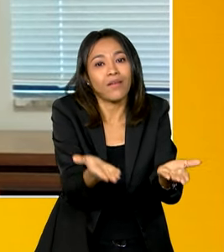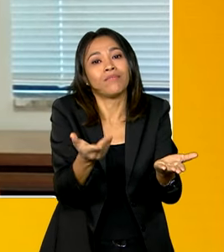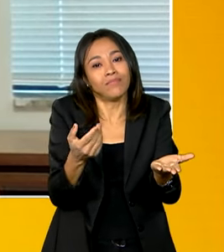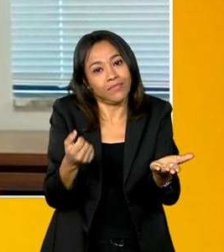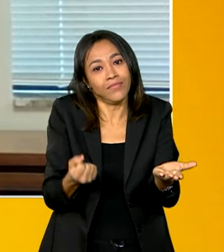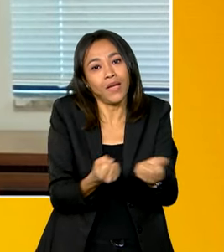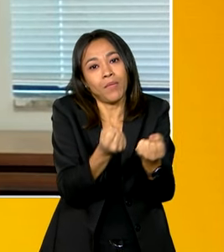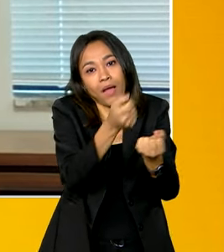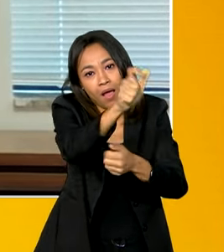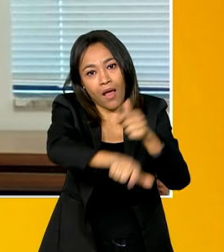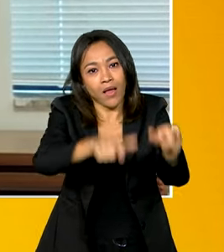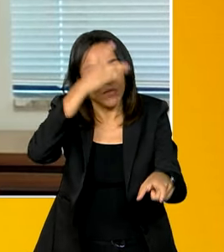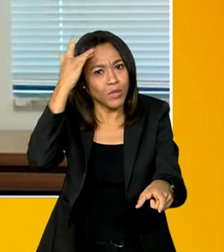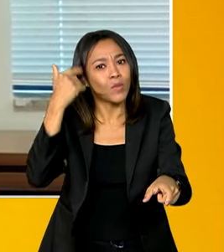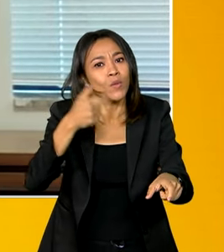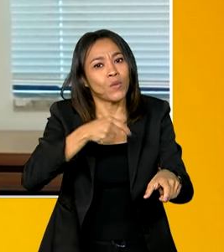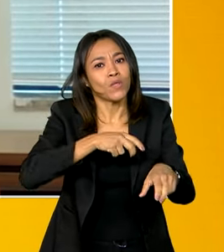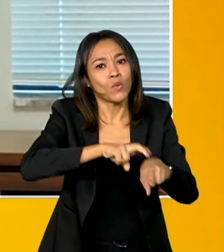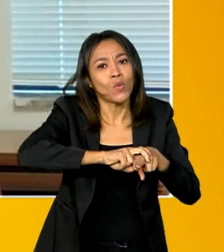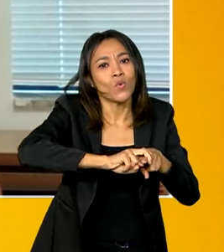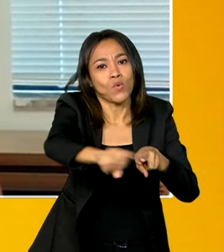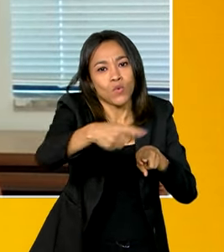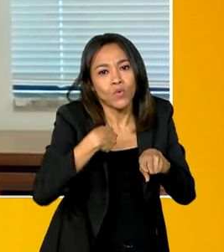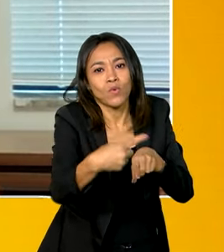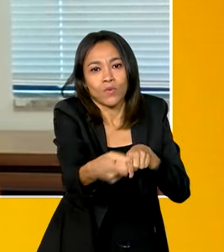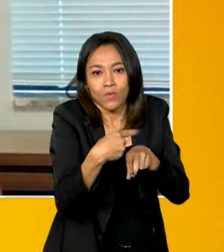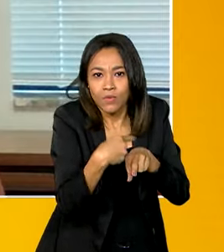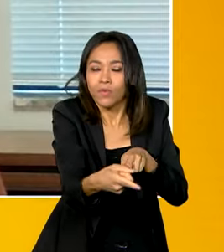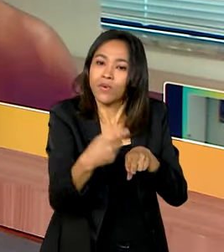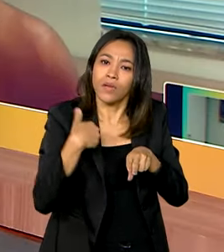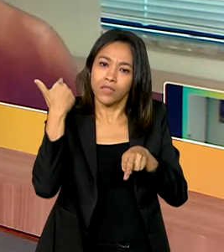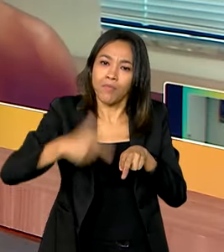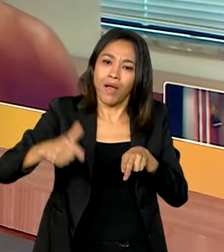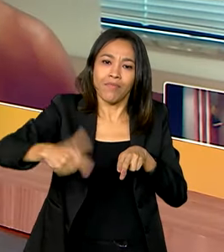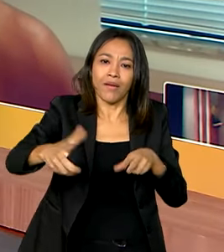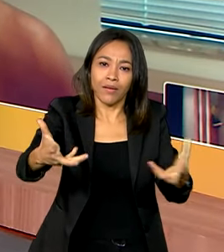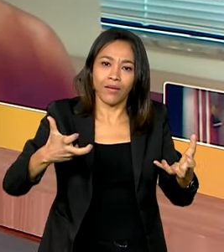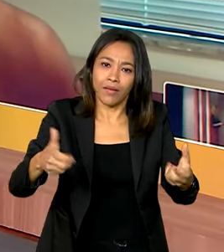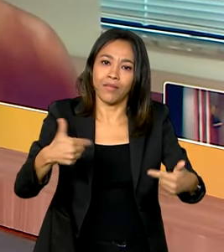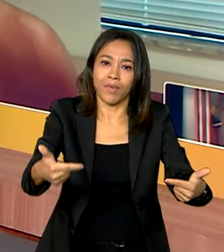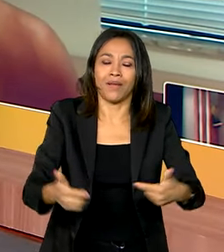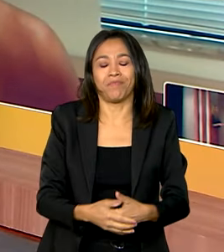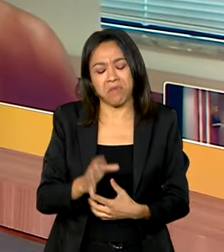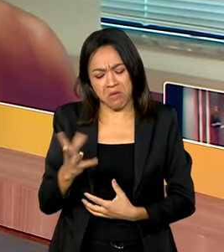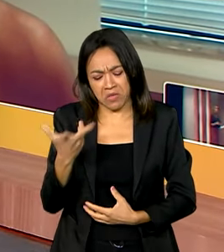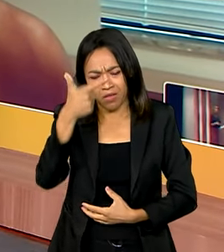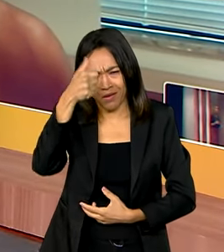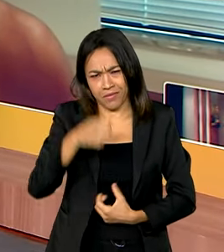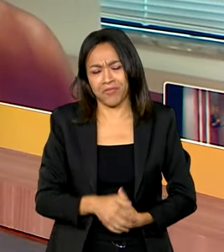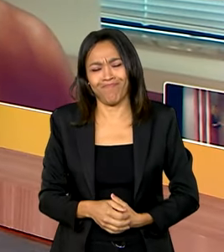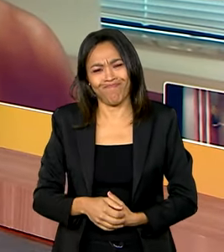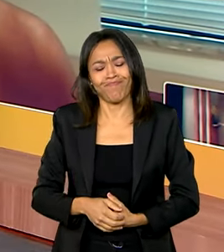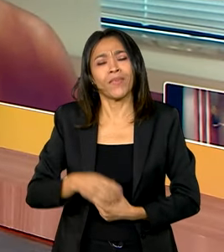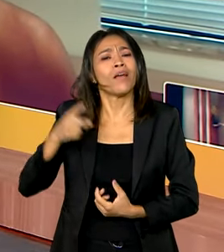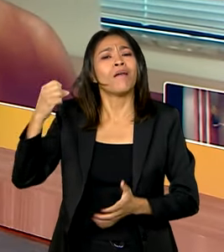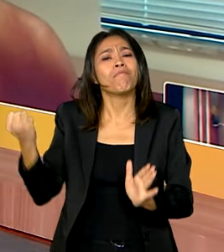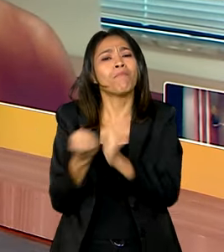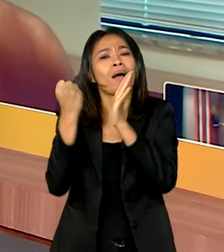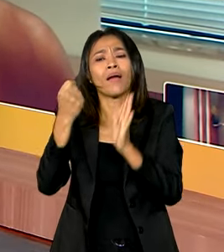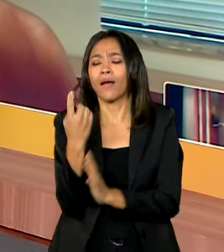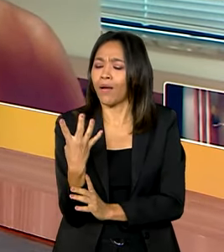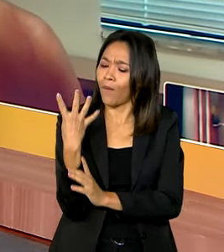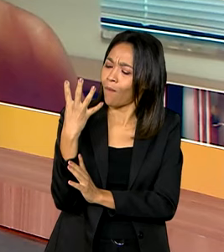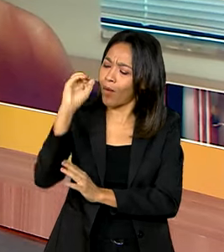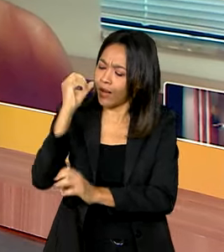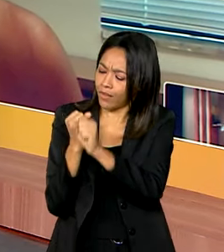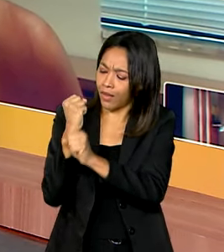pessoas. E a gente gostaria de fazer isso cada vez mais. Maravilha, excelente. Diretora, então, para marcar esses 40 anos, está